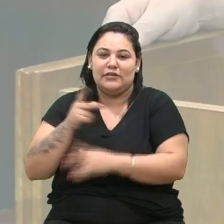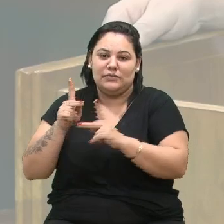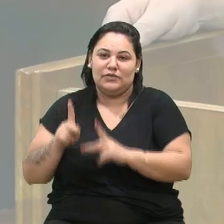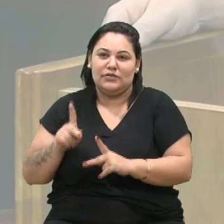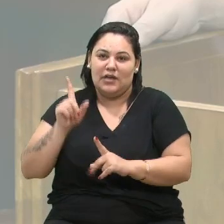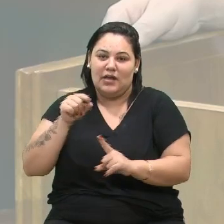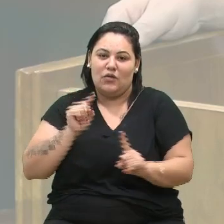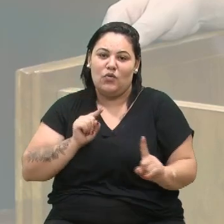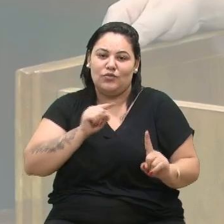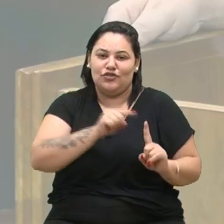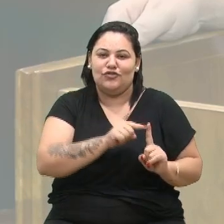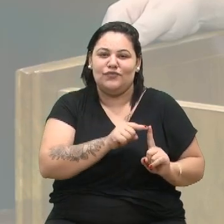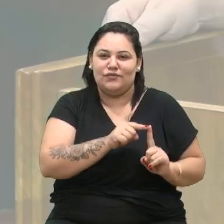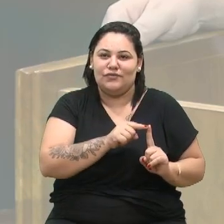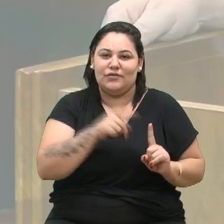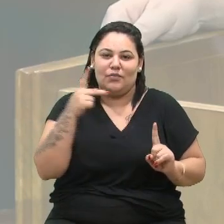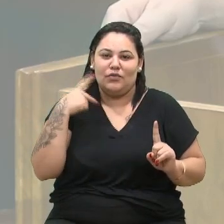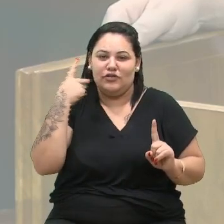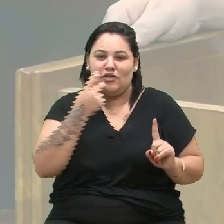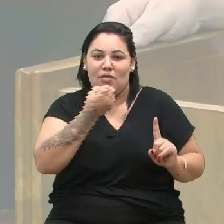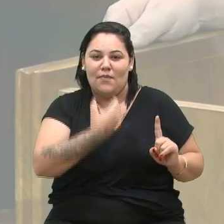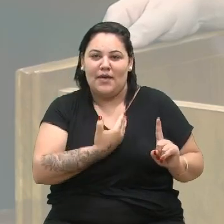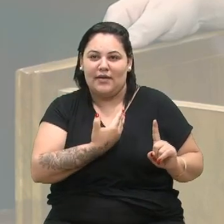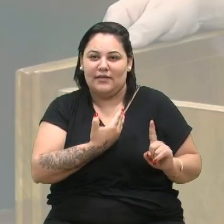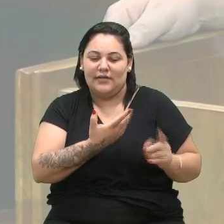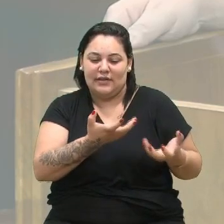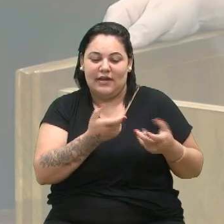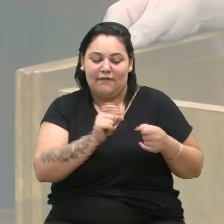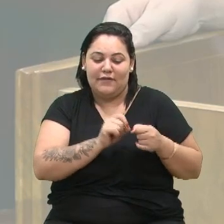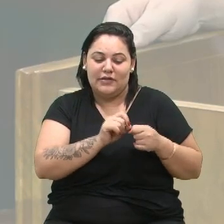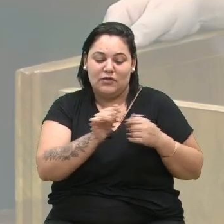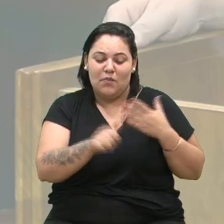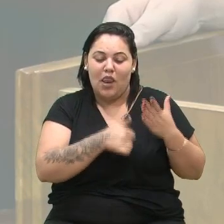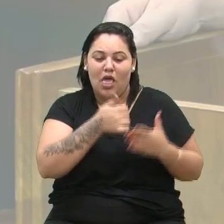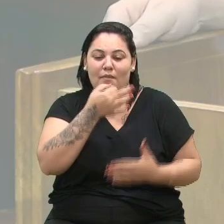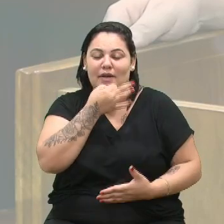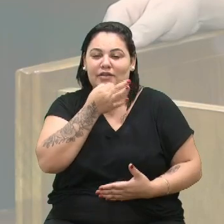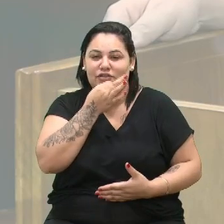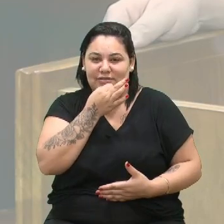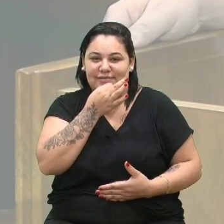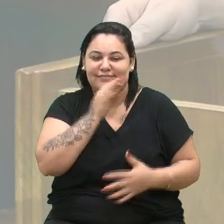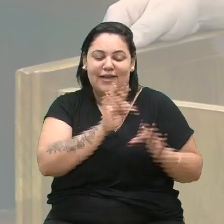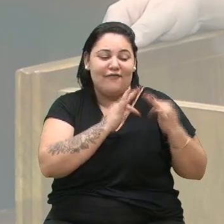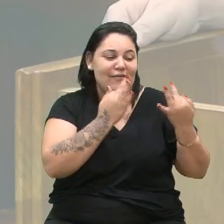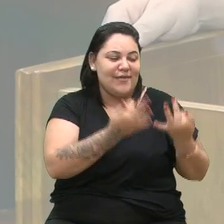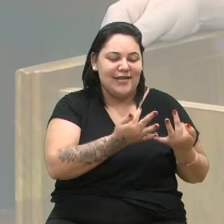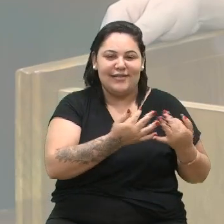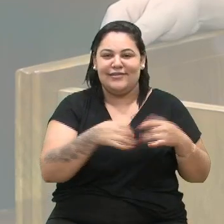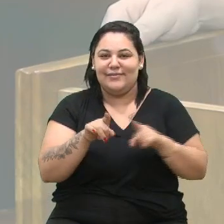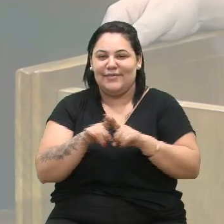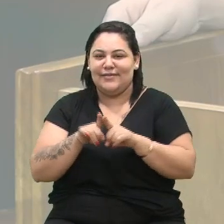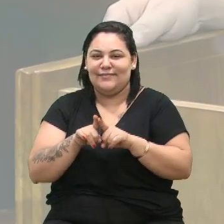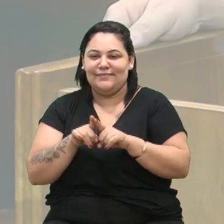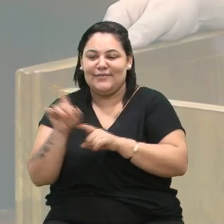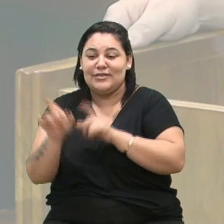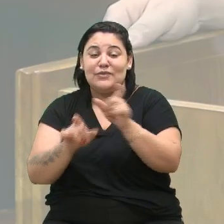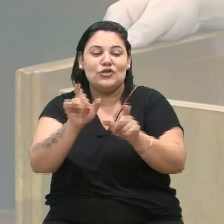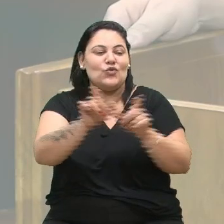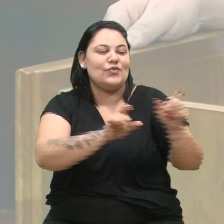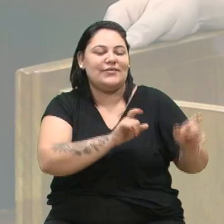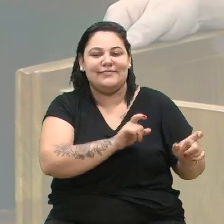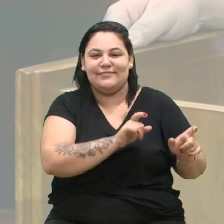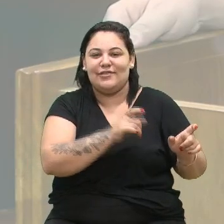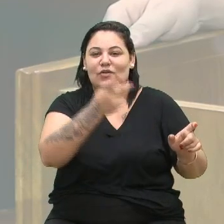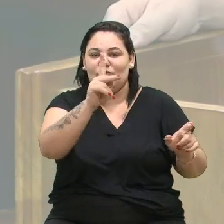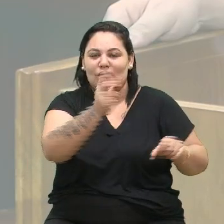político do bem, do político que quer fazer o melhor para a nossa Caxias do Sul, para as nossas famílias e para as nossas pessoas. Então, a sua